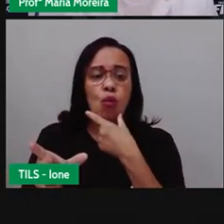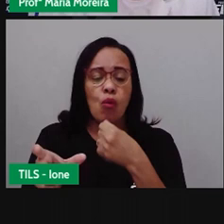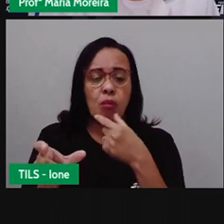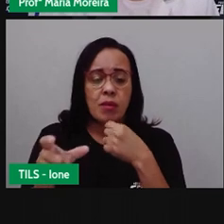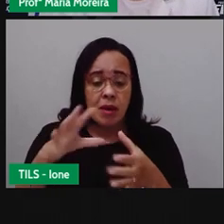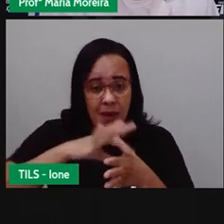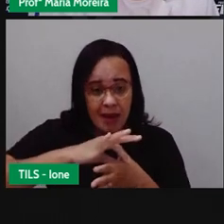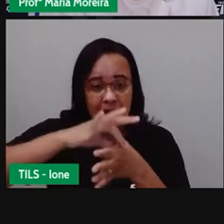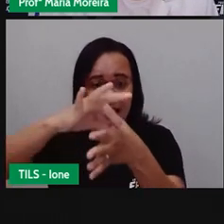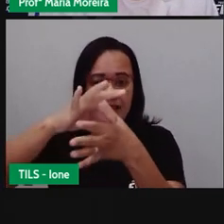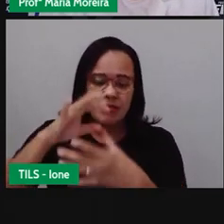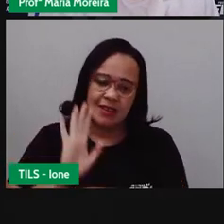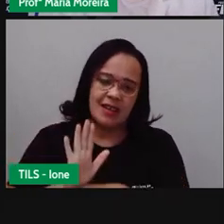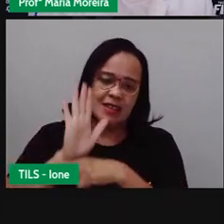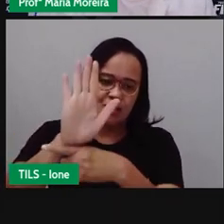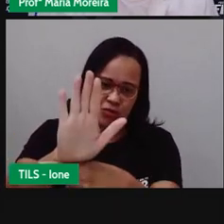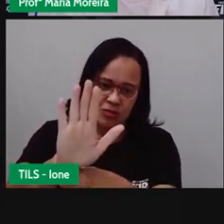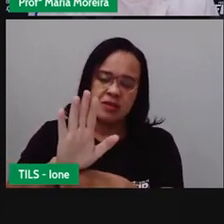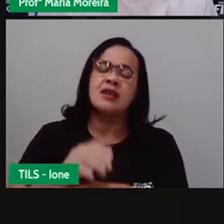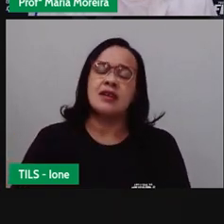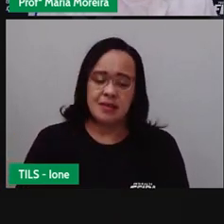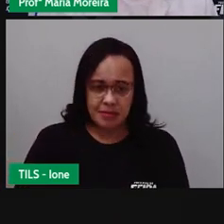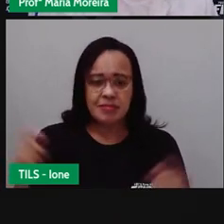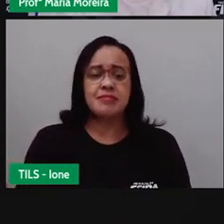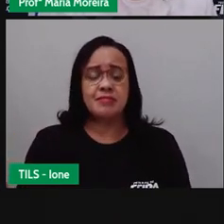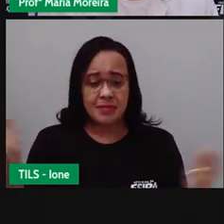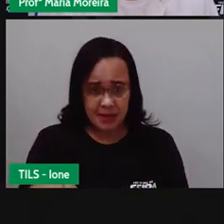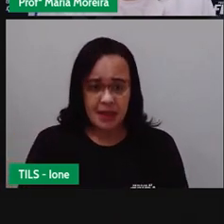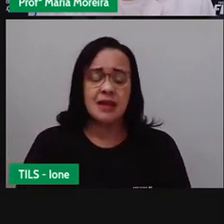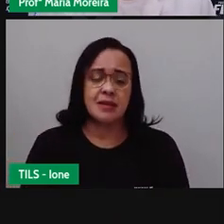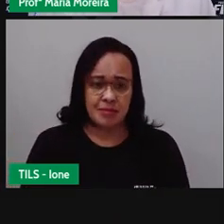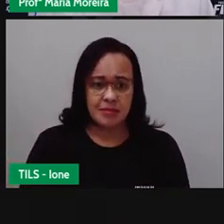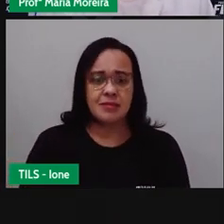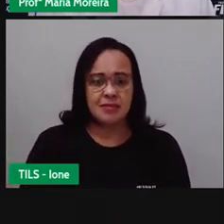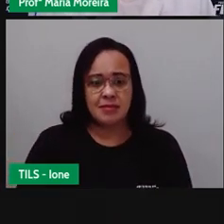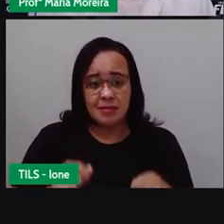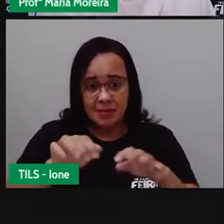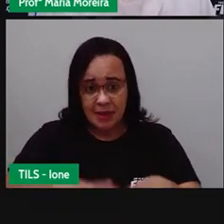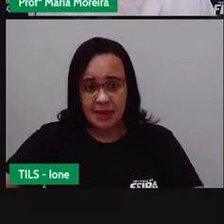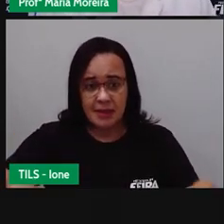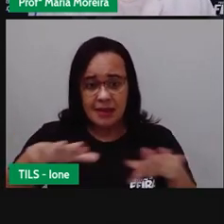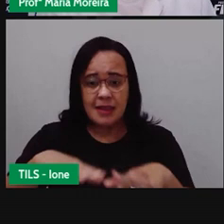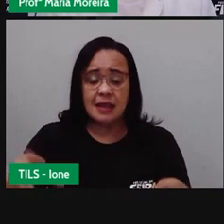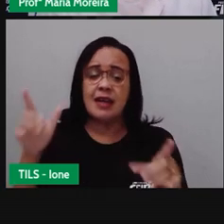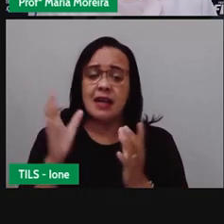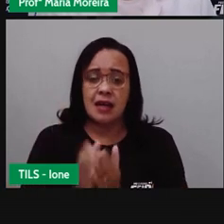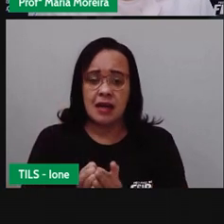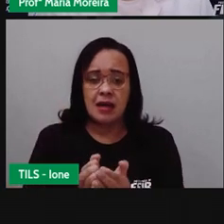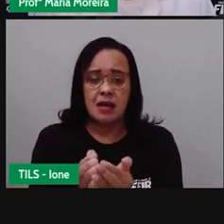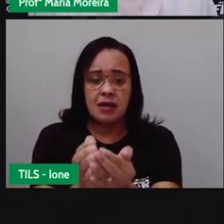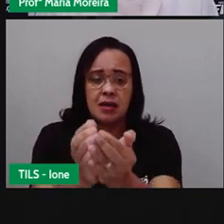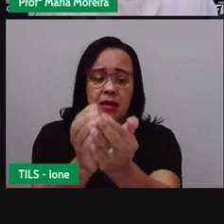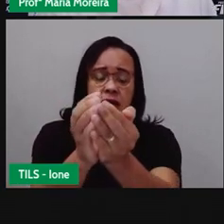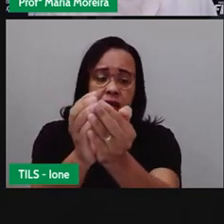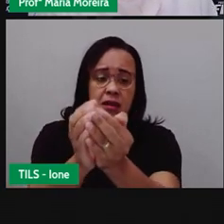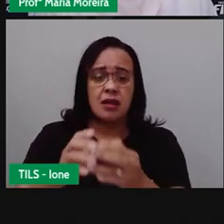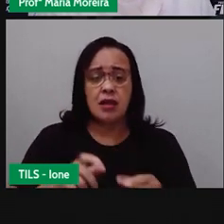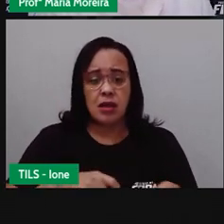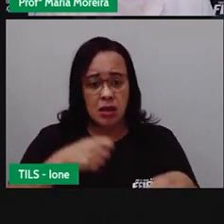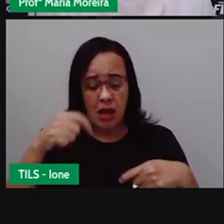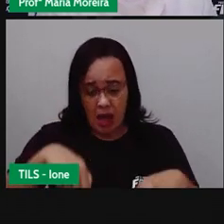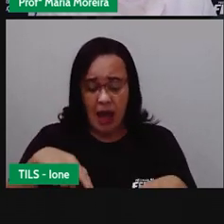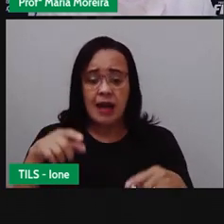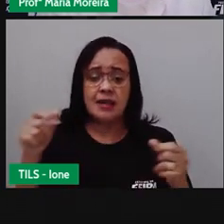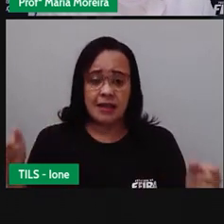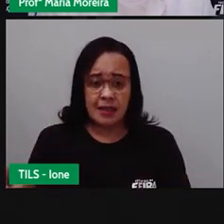transporte aí, para manusear esse transporte terrestre e aquático e também o quê? O aéreo. Quais são